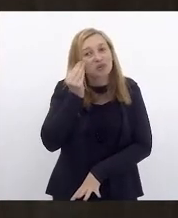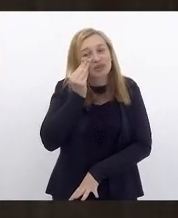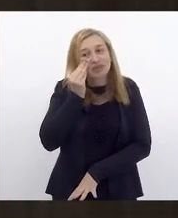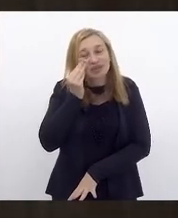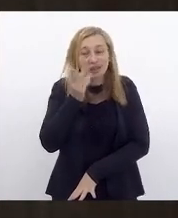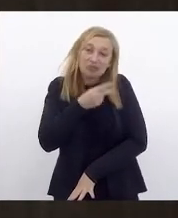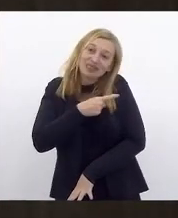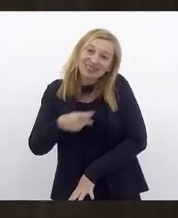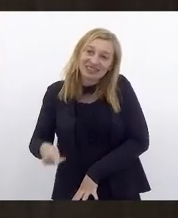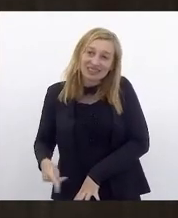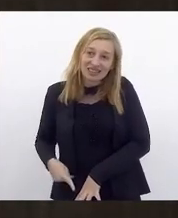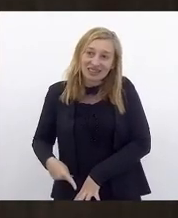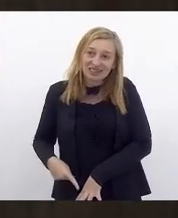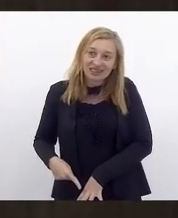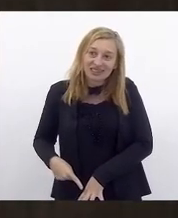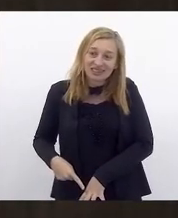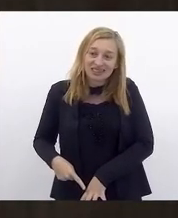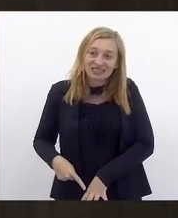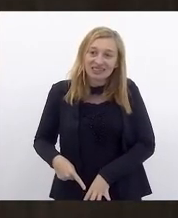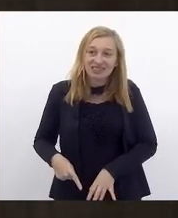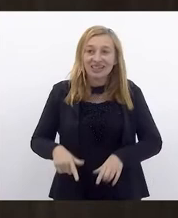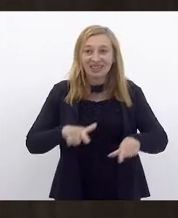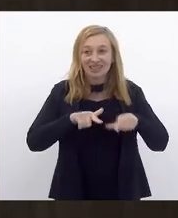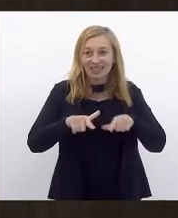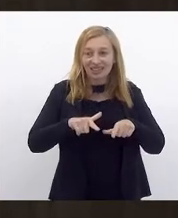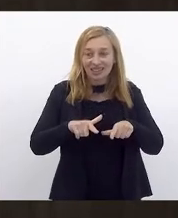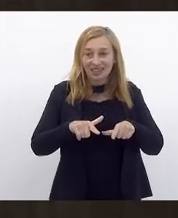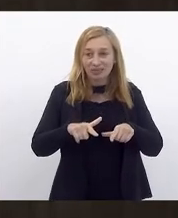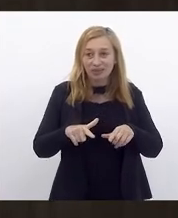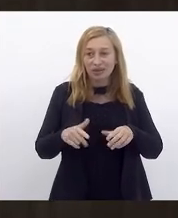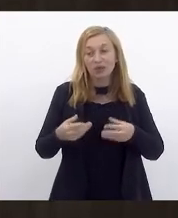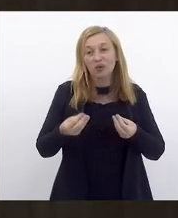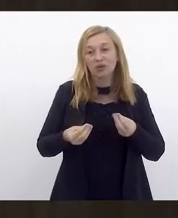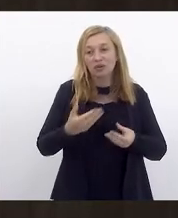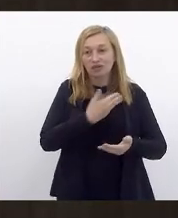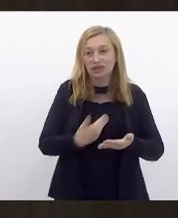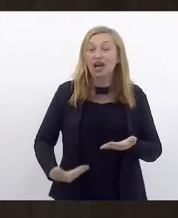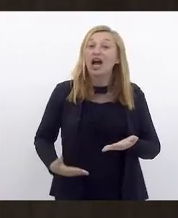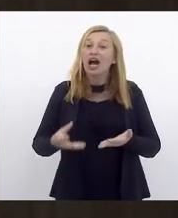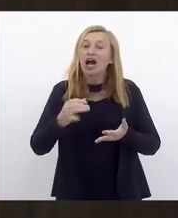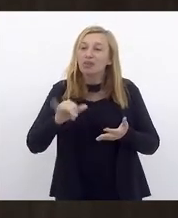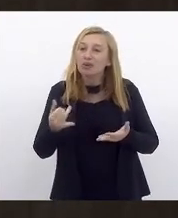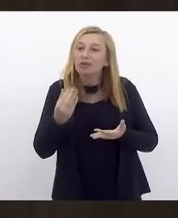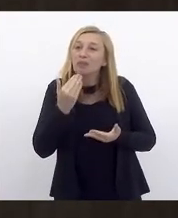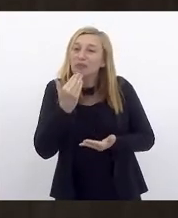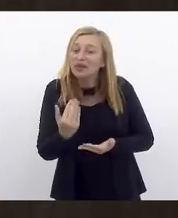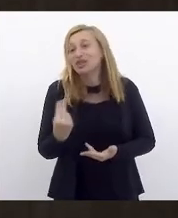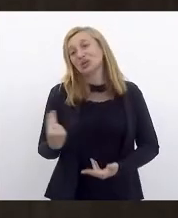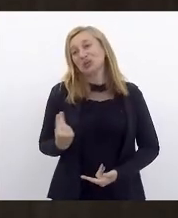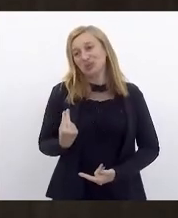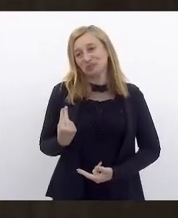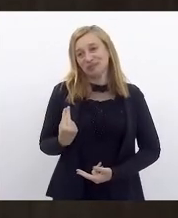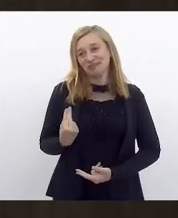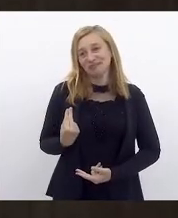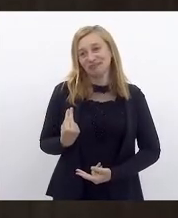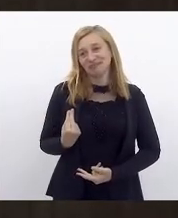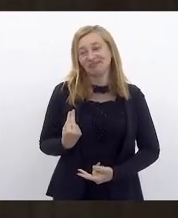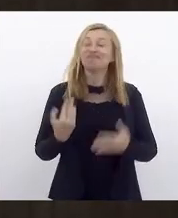o presidente, que está em exercício como governador, mas eu queria aproveitar a oportunidade e solicitar a coautoria,